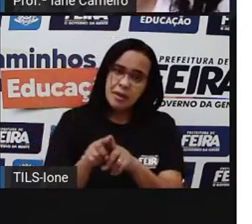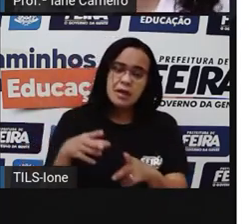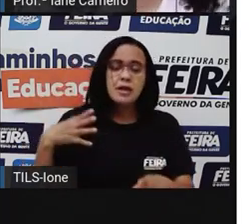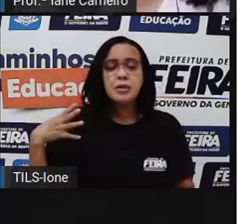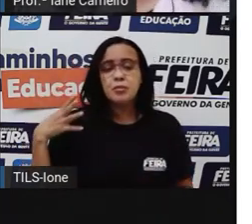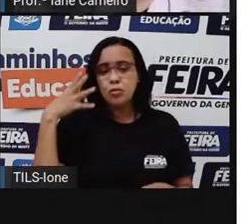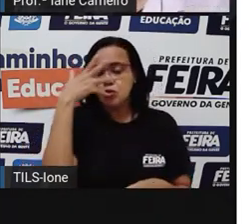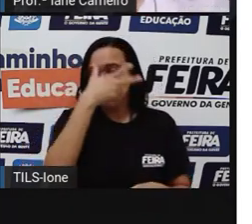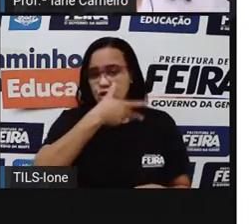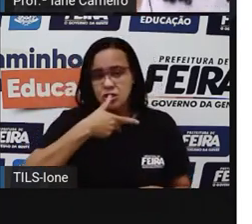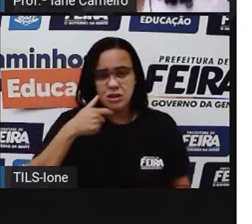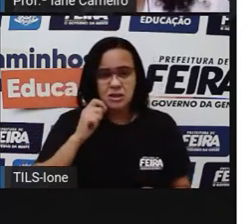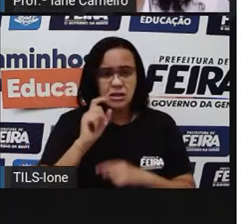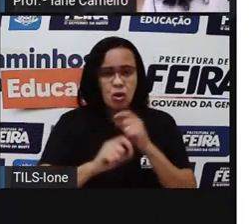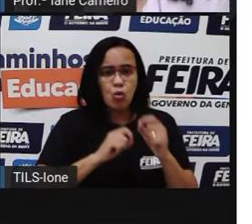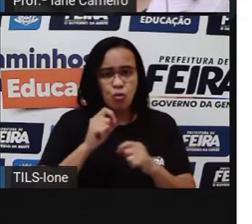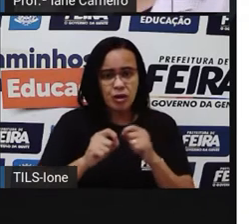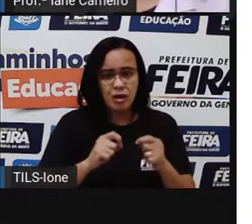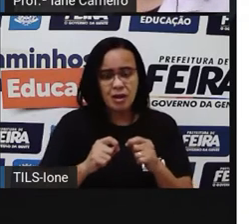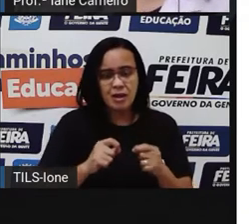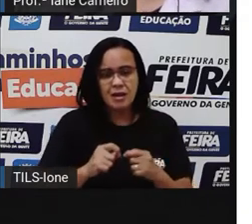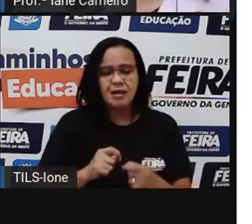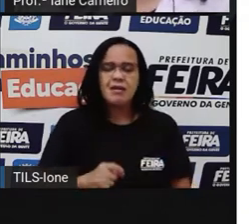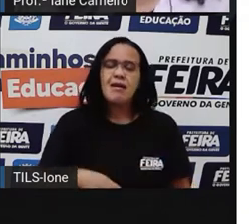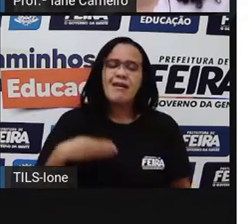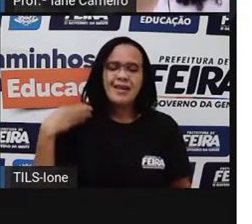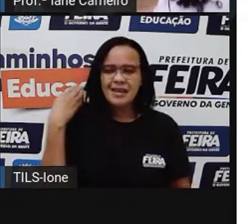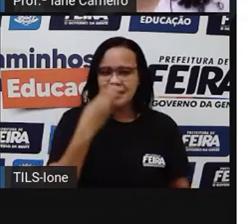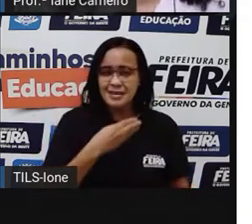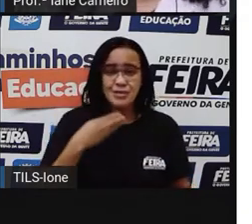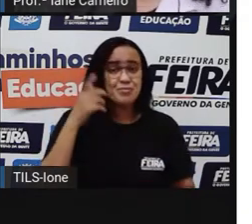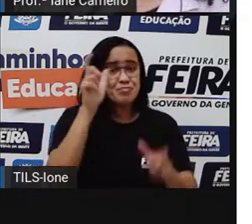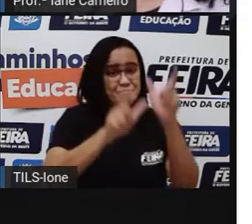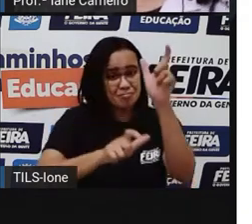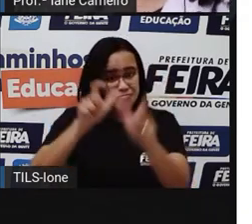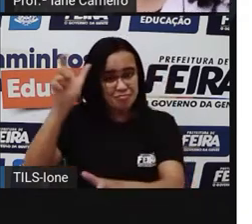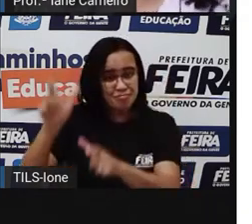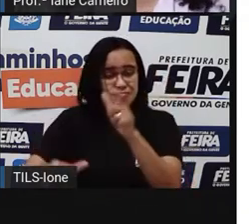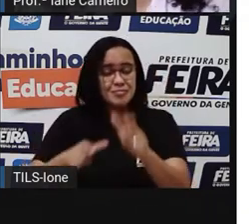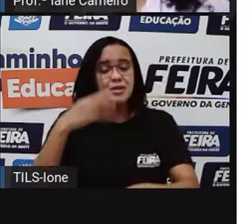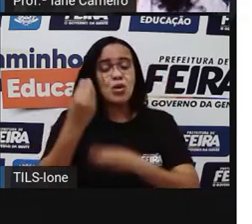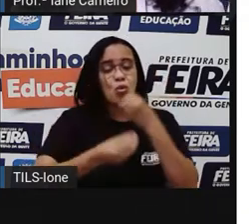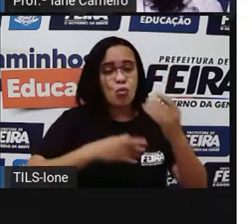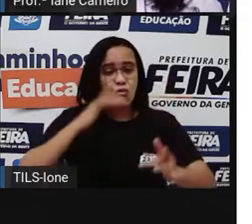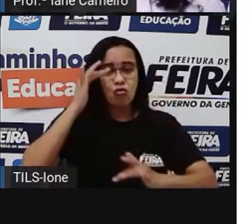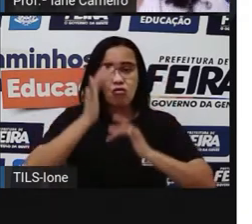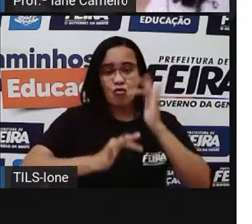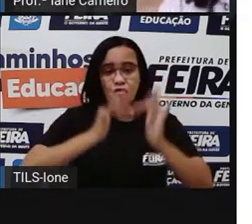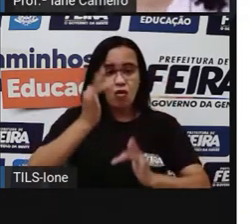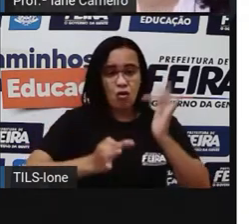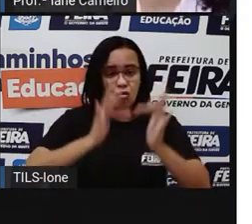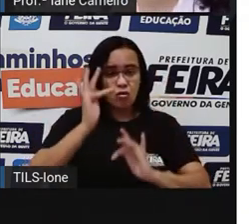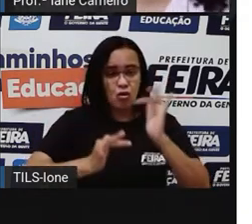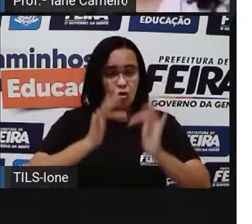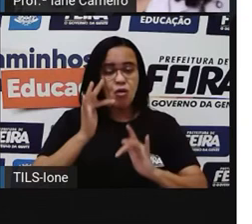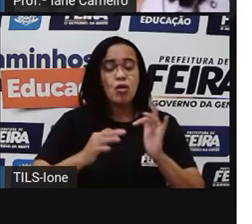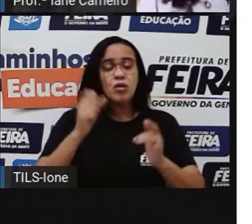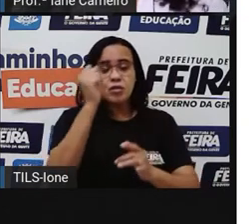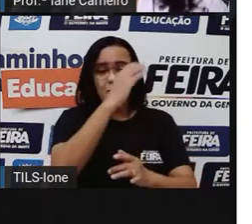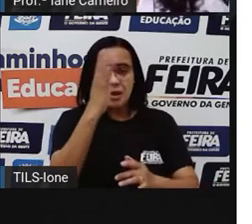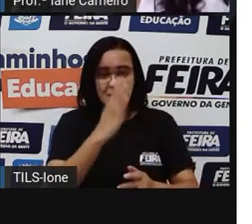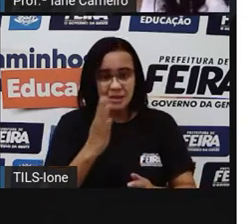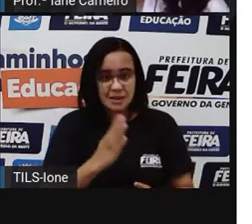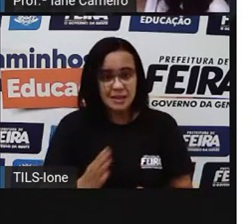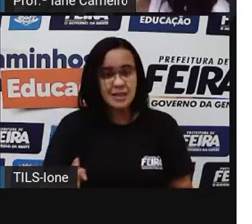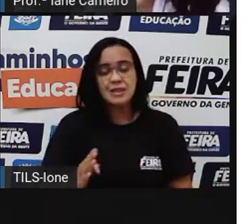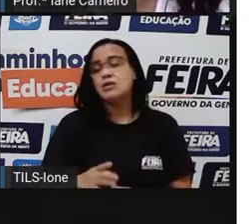Régia é uma doce personagem do folclore brasileiro. Ela passa pelos rios da floresta, sob